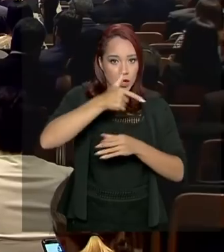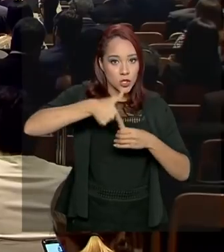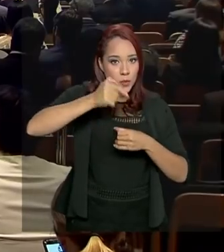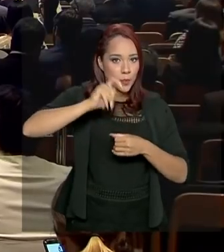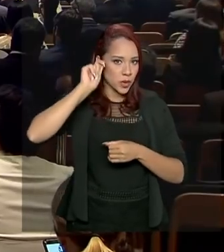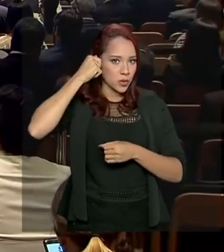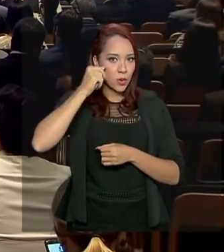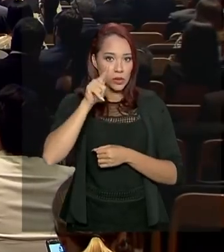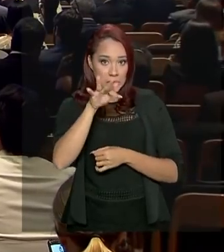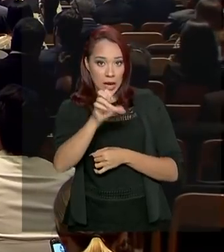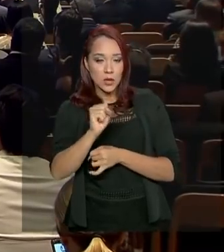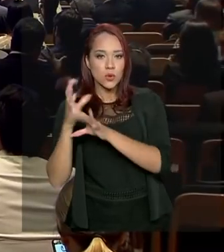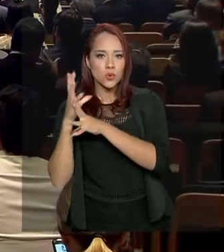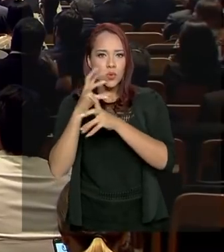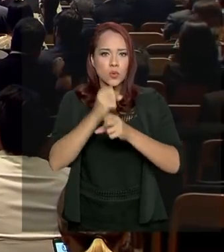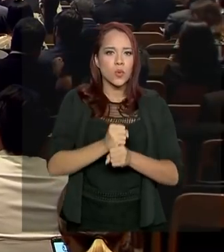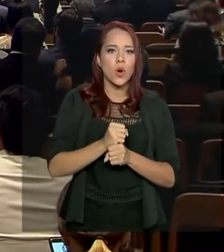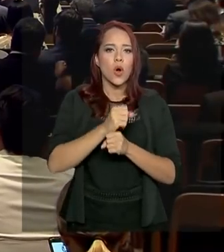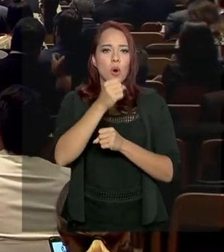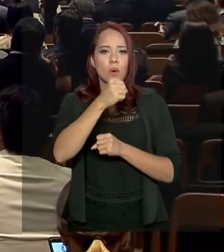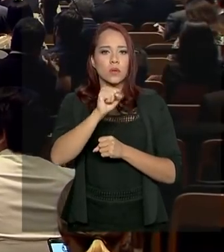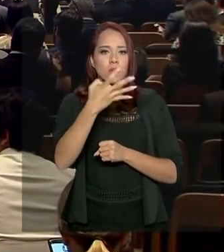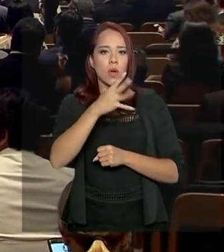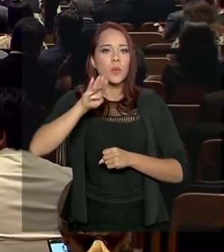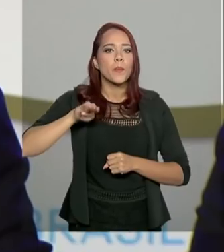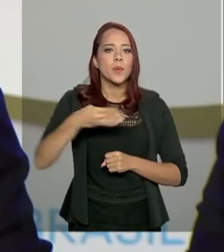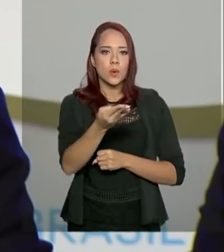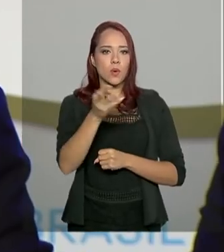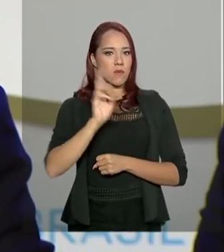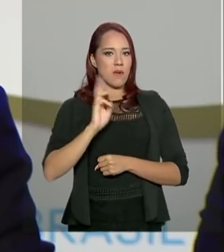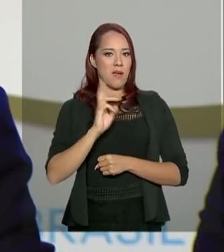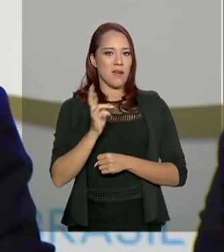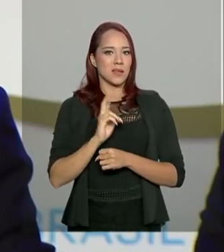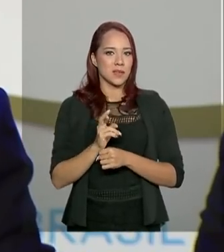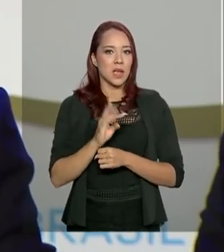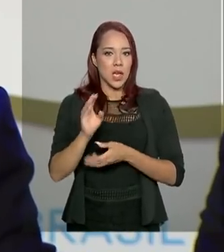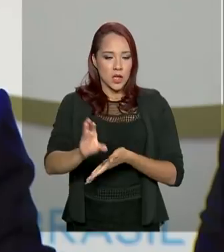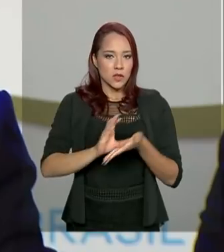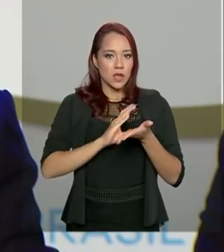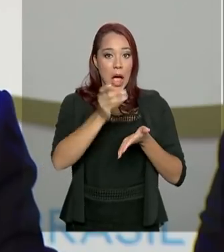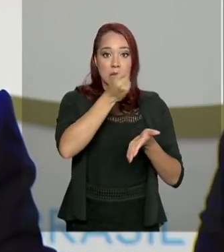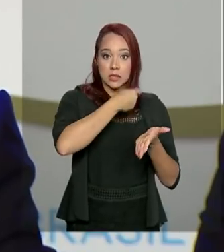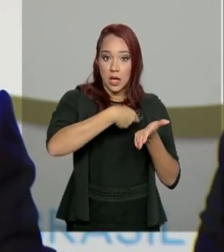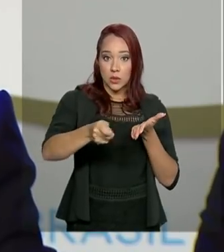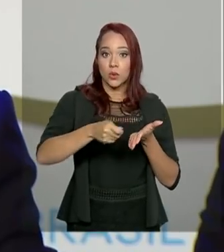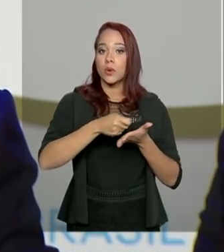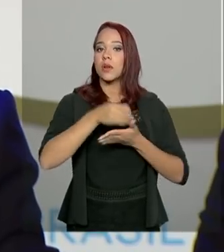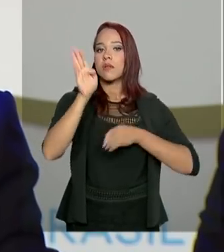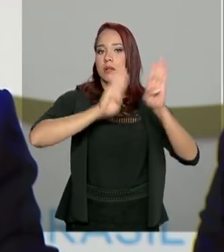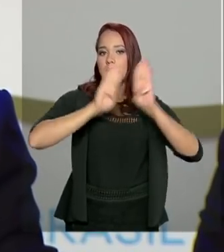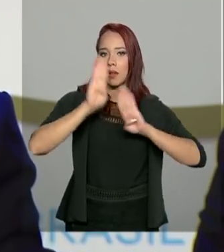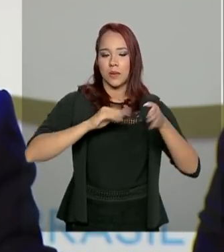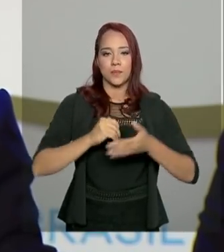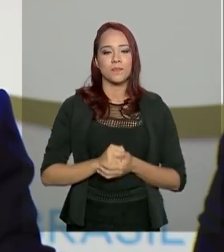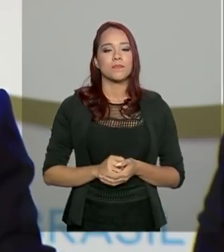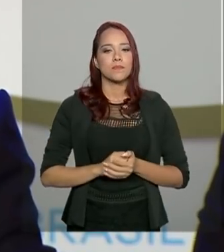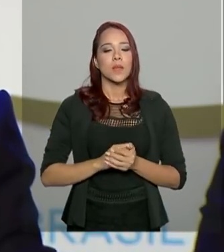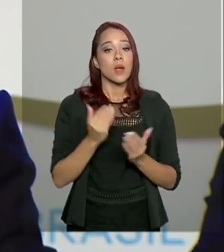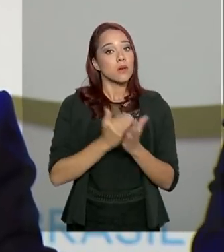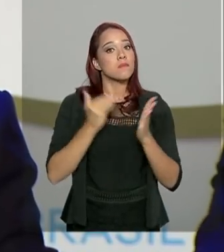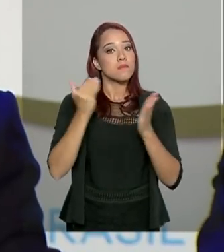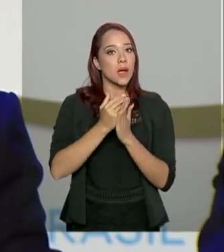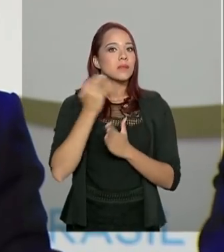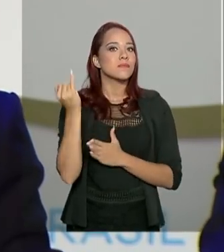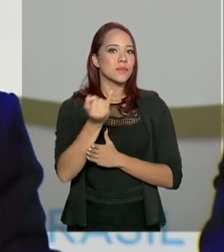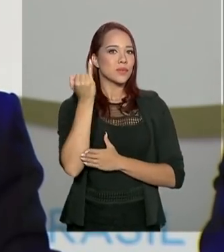gás arrecadou R$ 84 bilhões em bônus de assinatura em leilões. Mais importante do